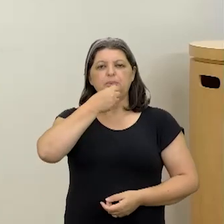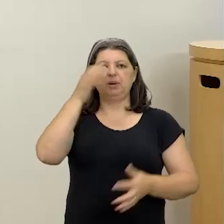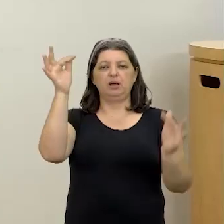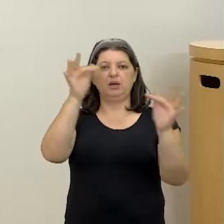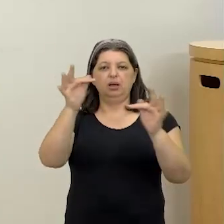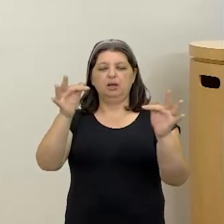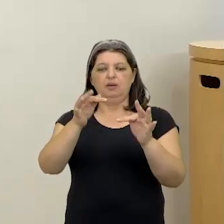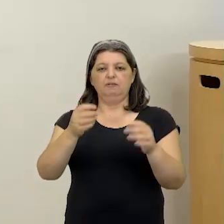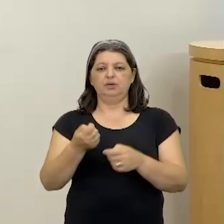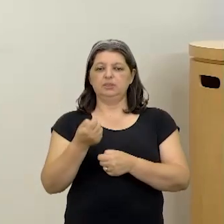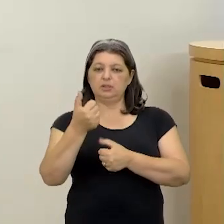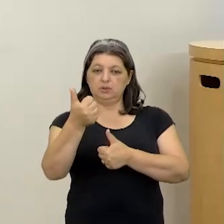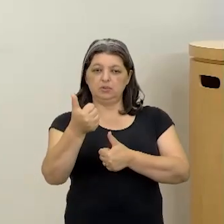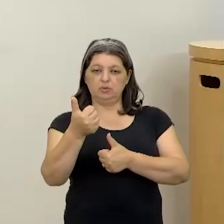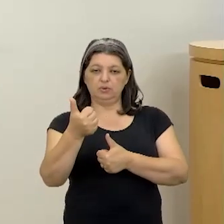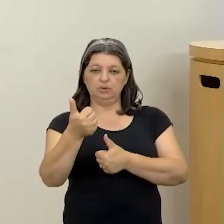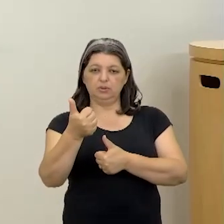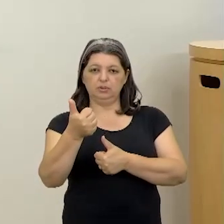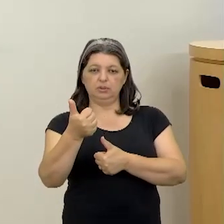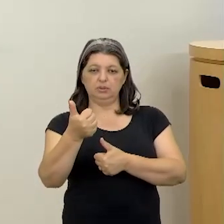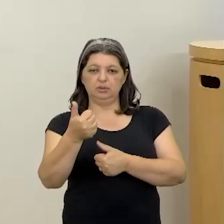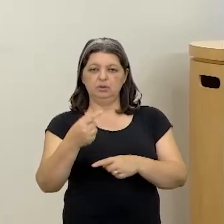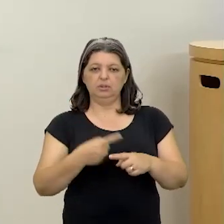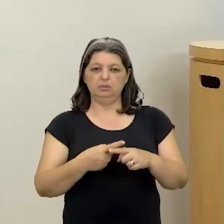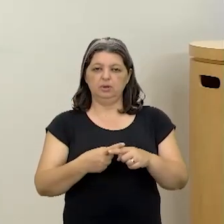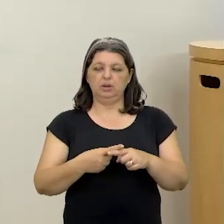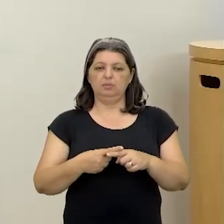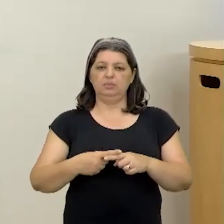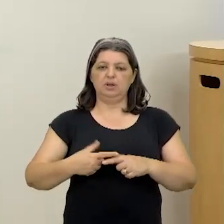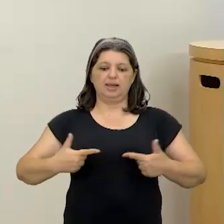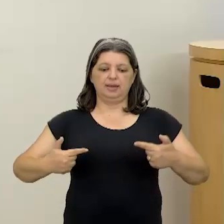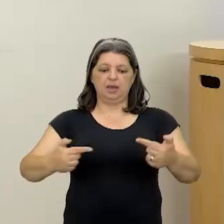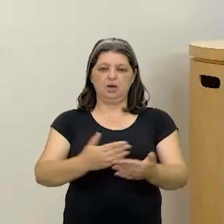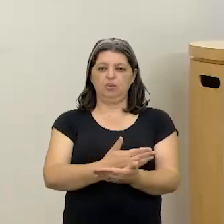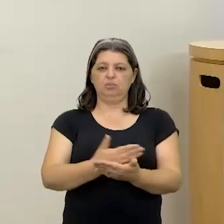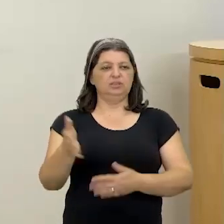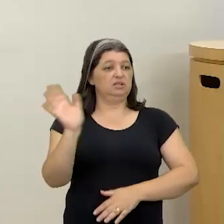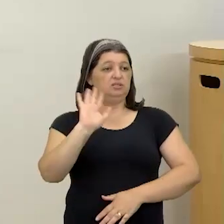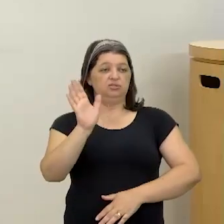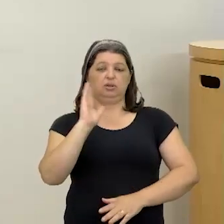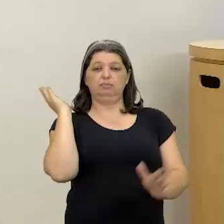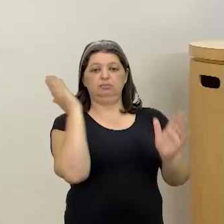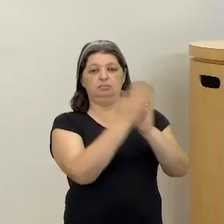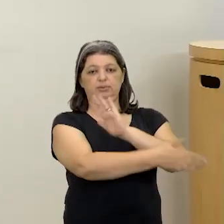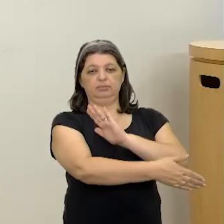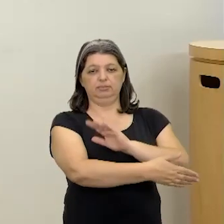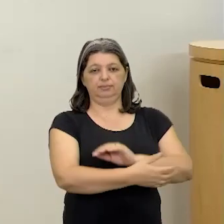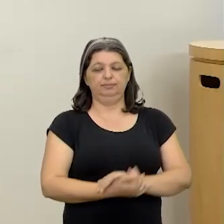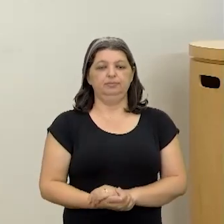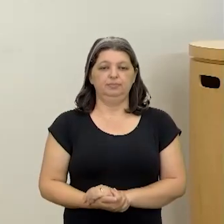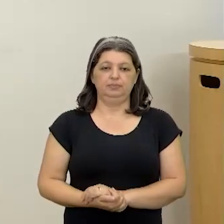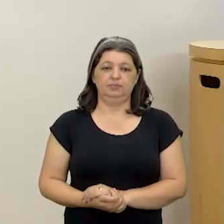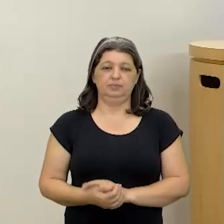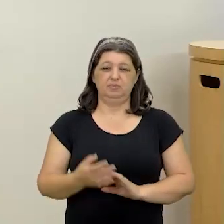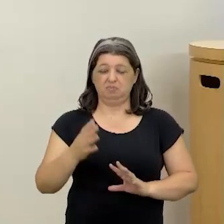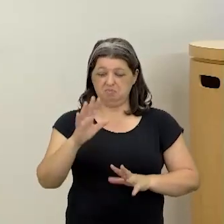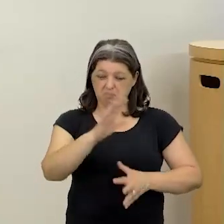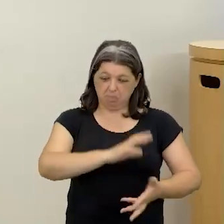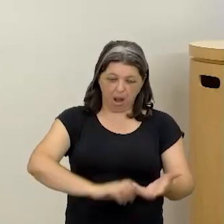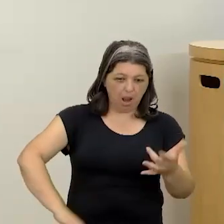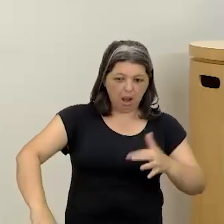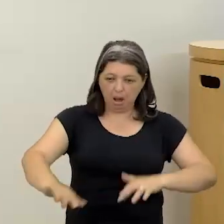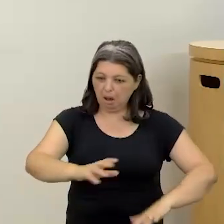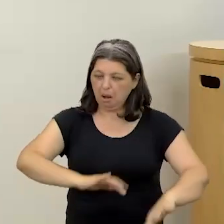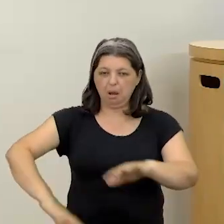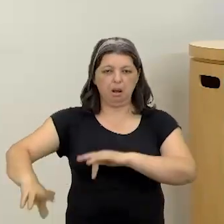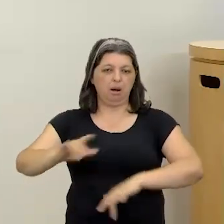feliz ano novo e falou lá o tanque dos guerreiros estão chegando. Tchau pra vocês. Fui. Foi uma correria, cara. A